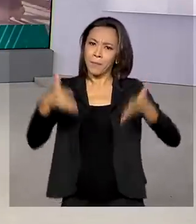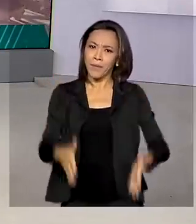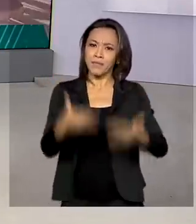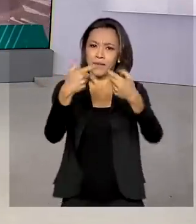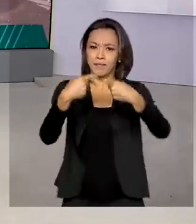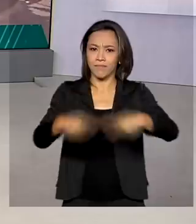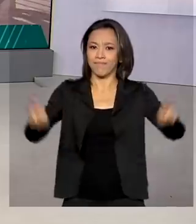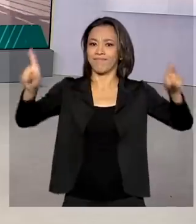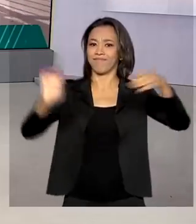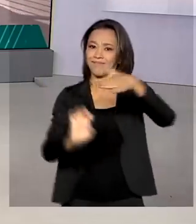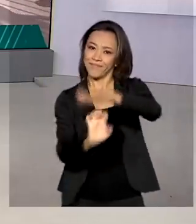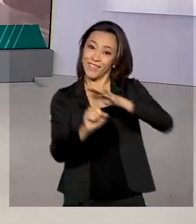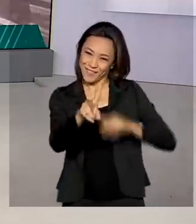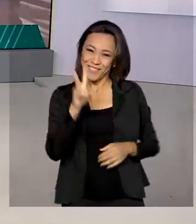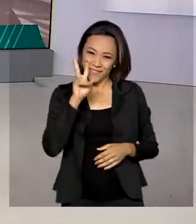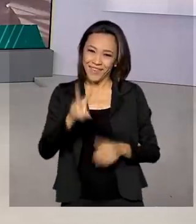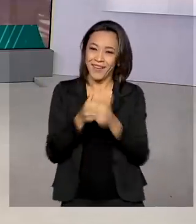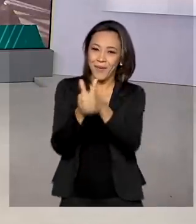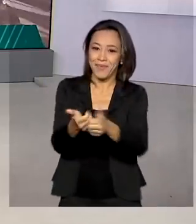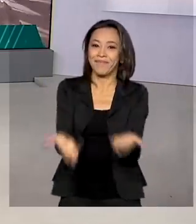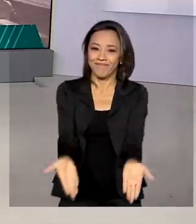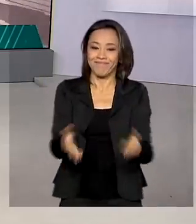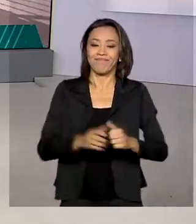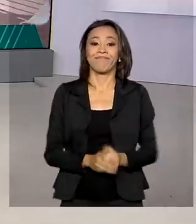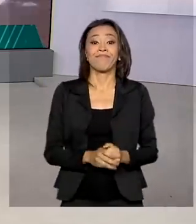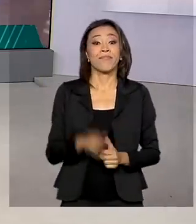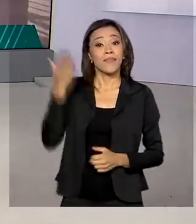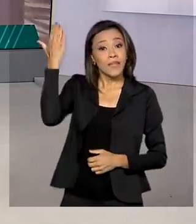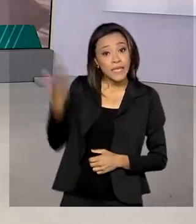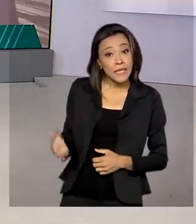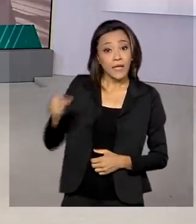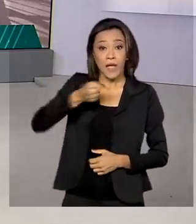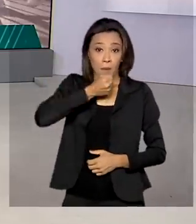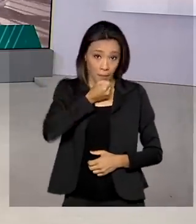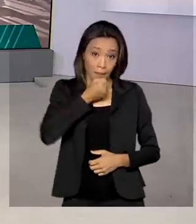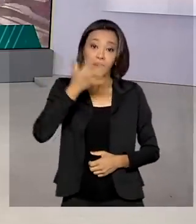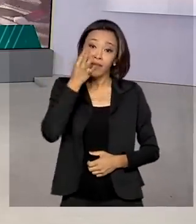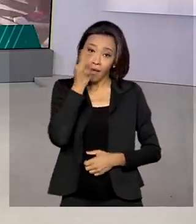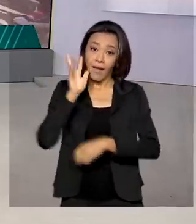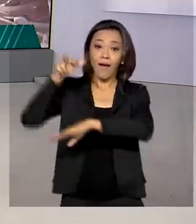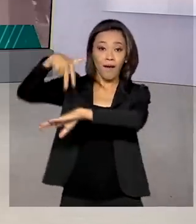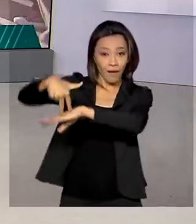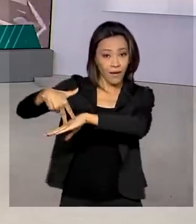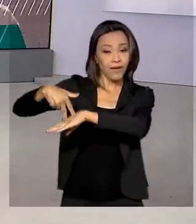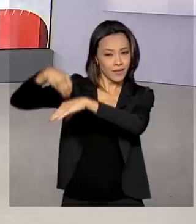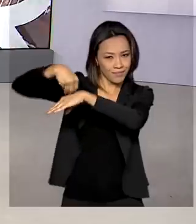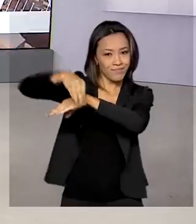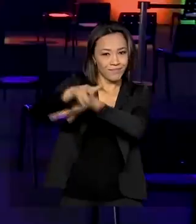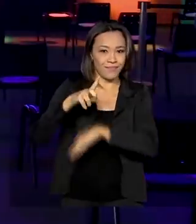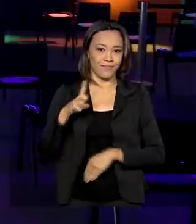a transmissão desse evento aqui com a gente na TV Brasil. O repórter Pablo Mundim está no local e tem informações.